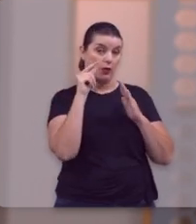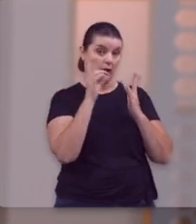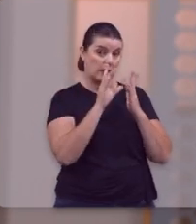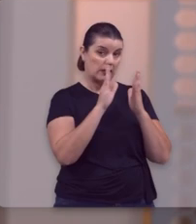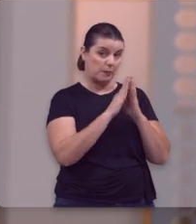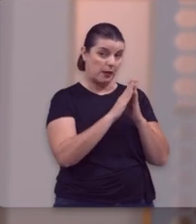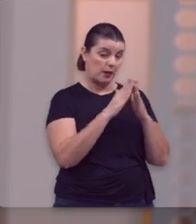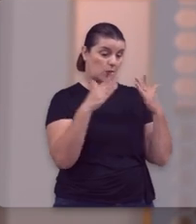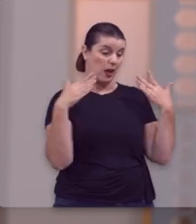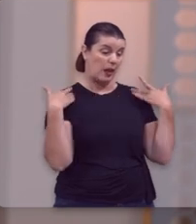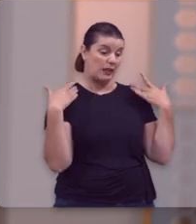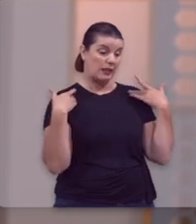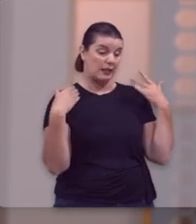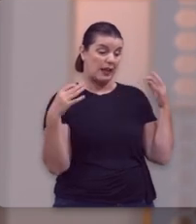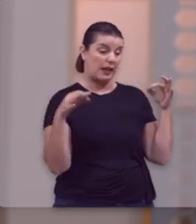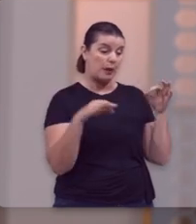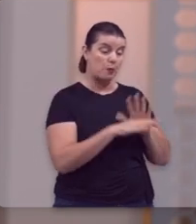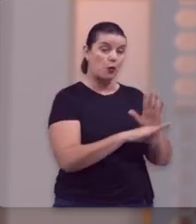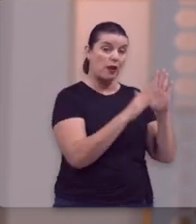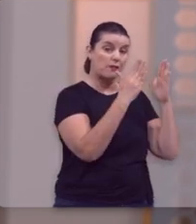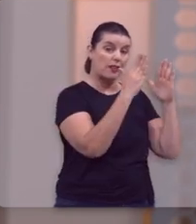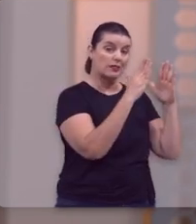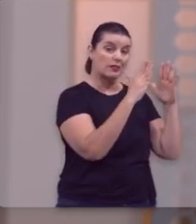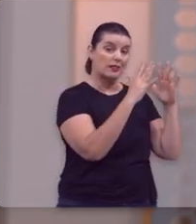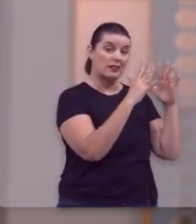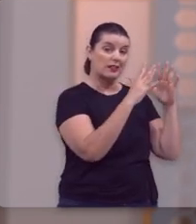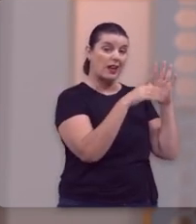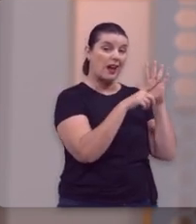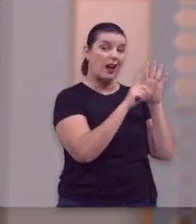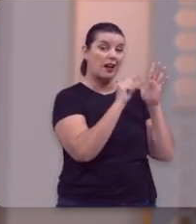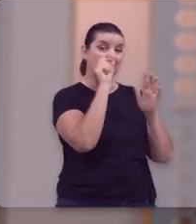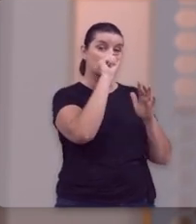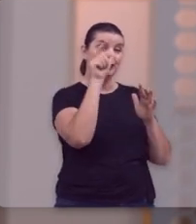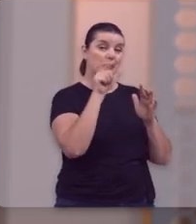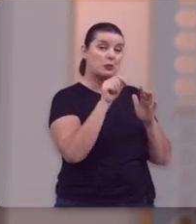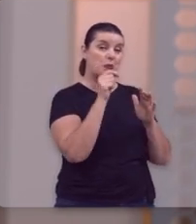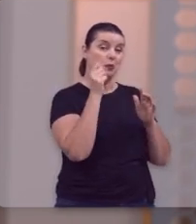o vinho acabou na festa, antes da lua de mel.